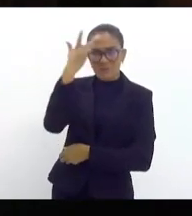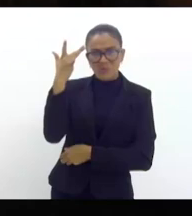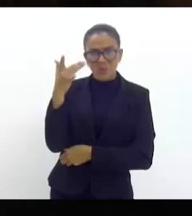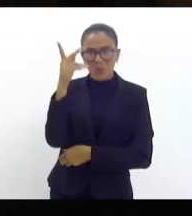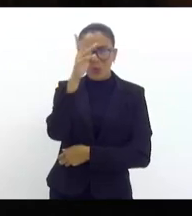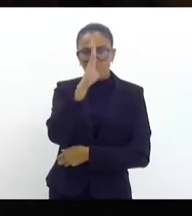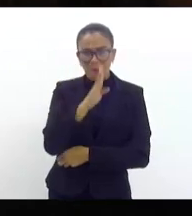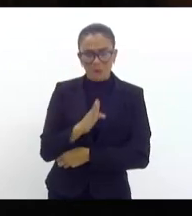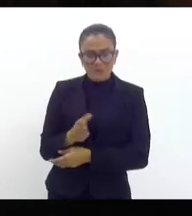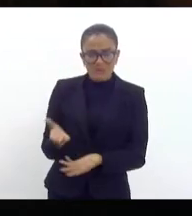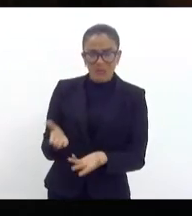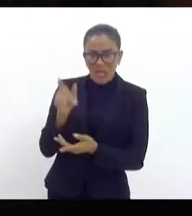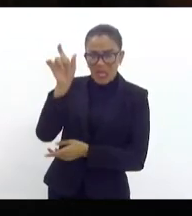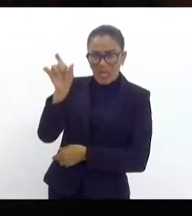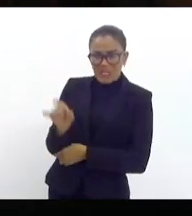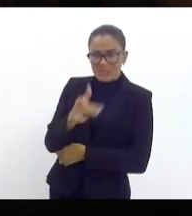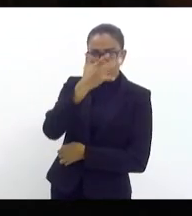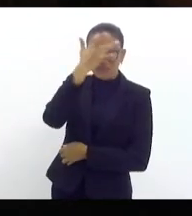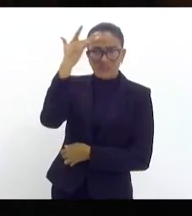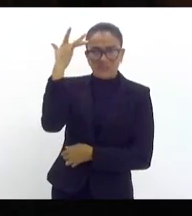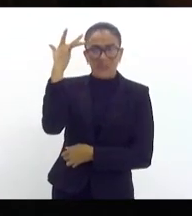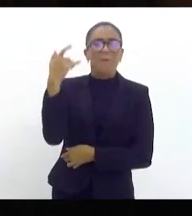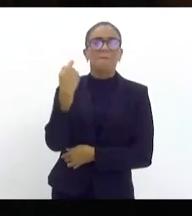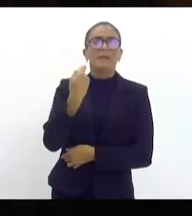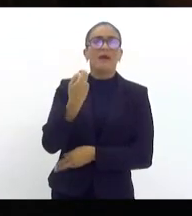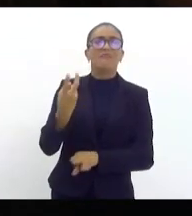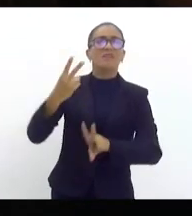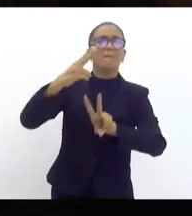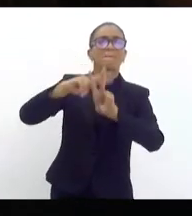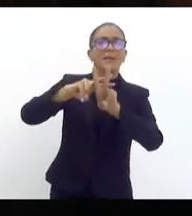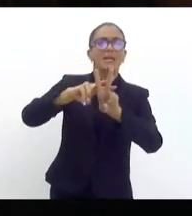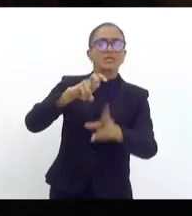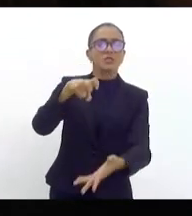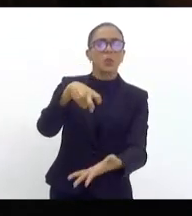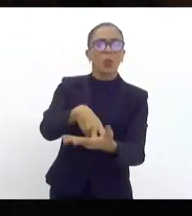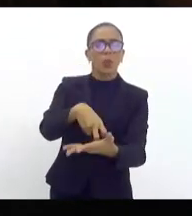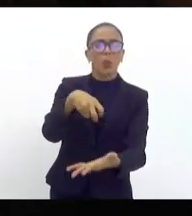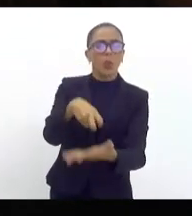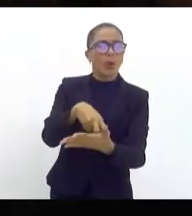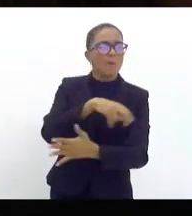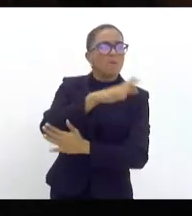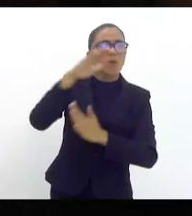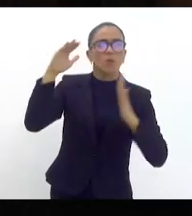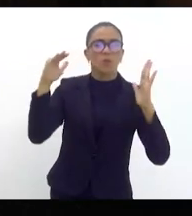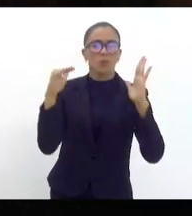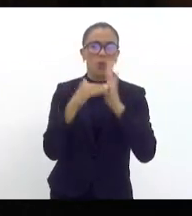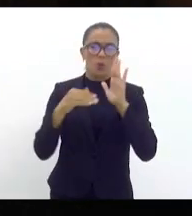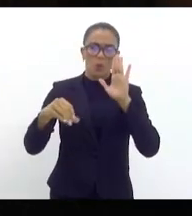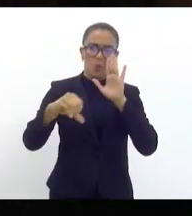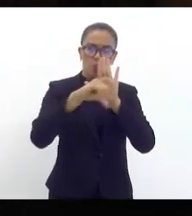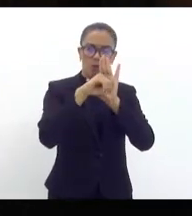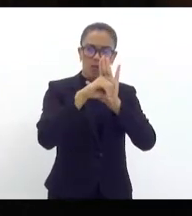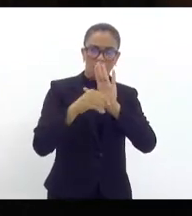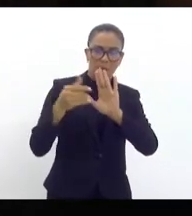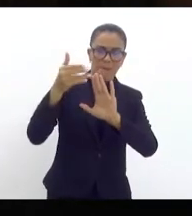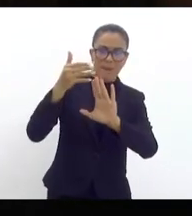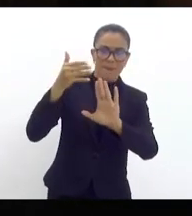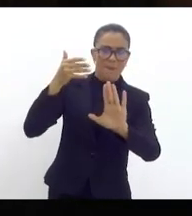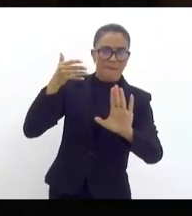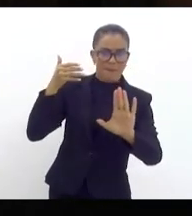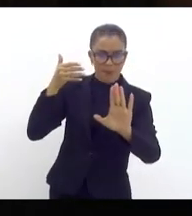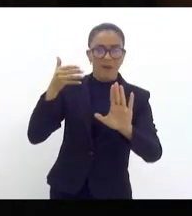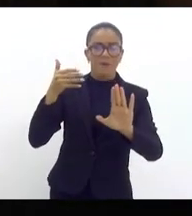país? Indivíduo esse que deveria estar preso e pagando por todos os crimes que cometeu, impondo